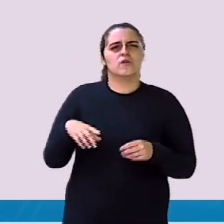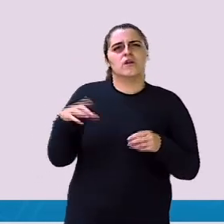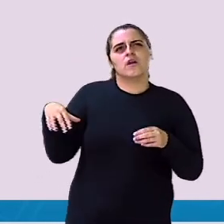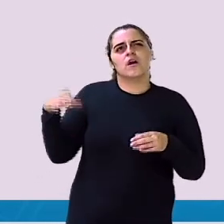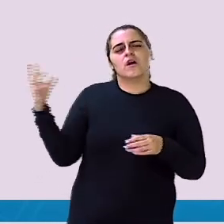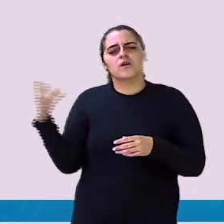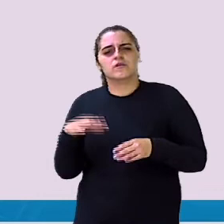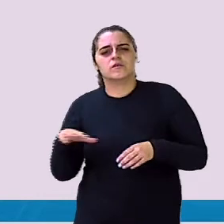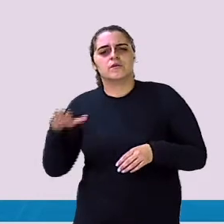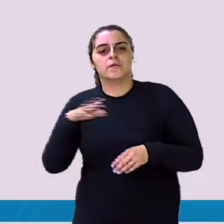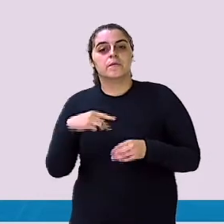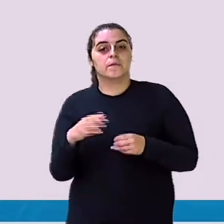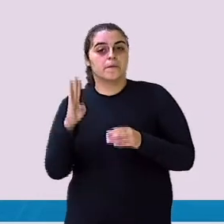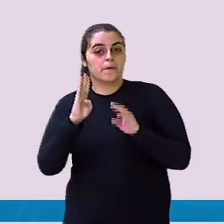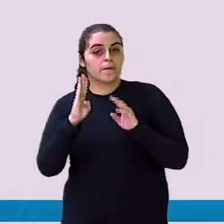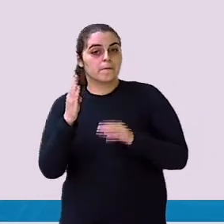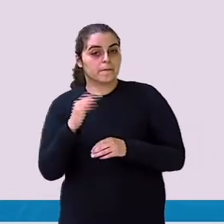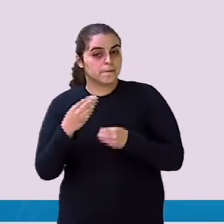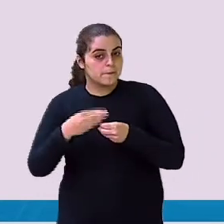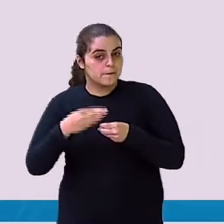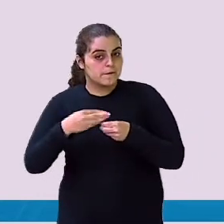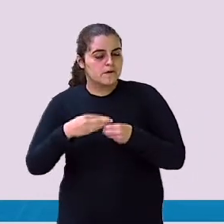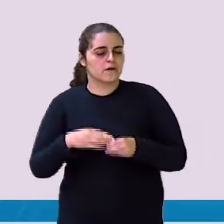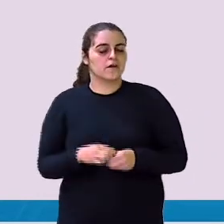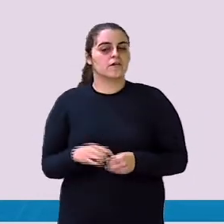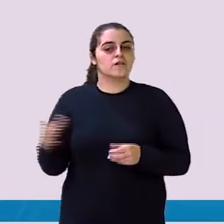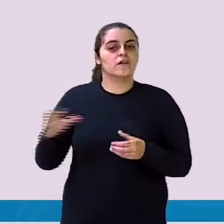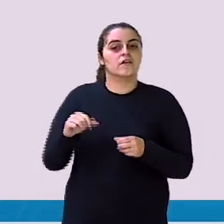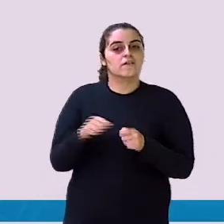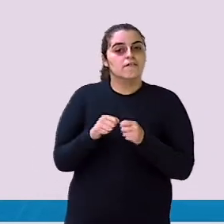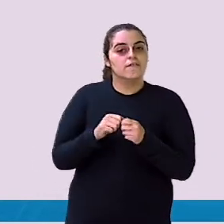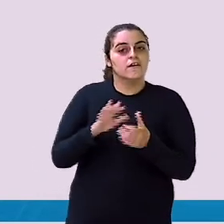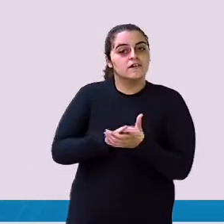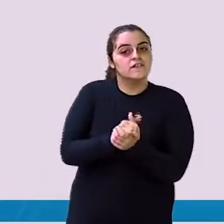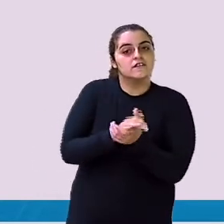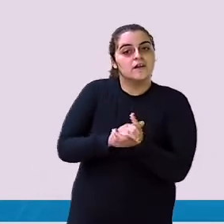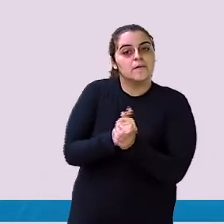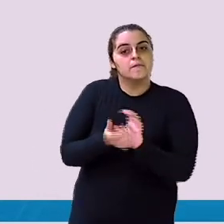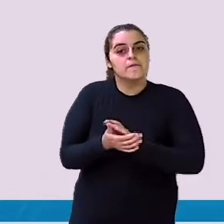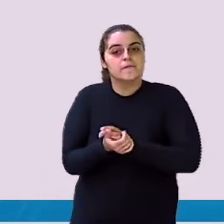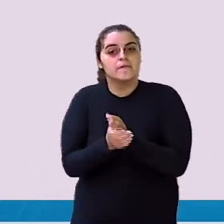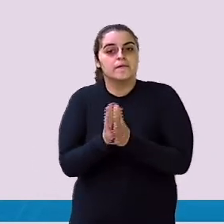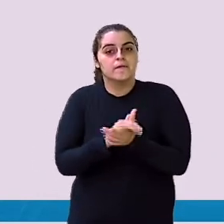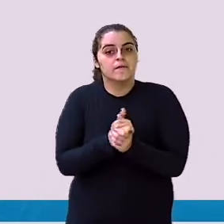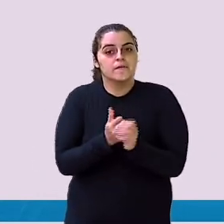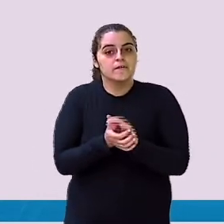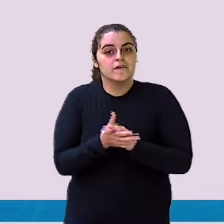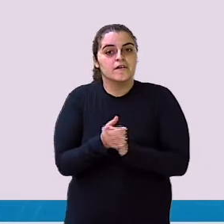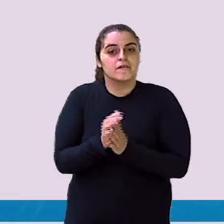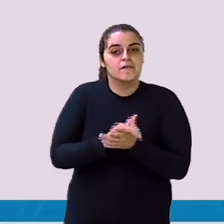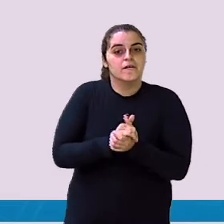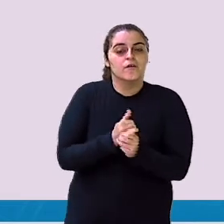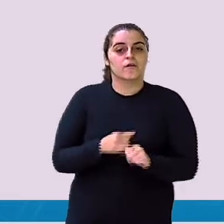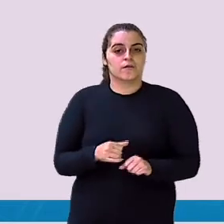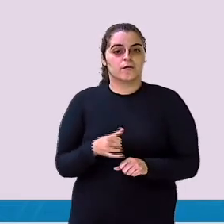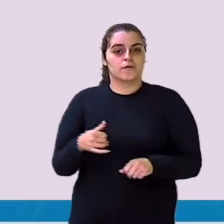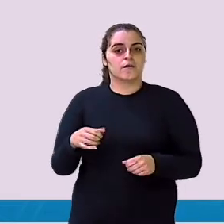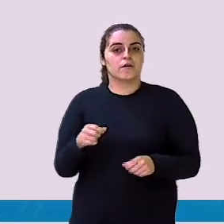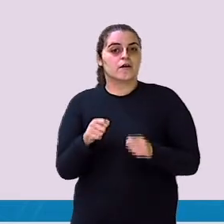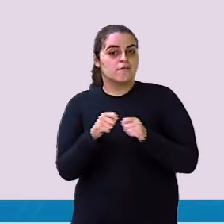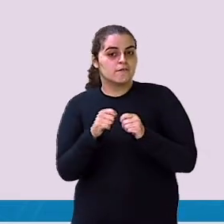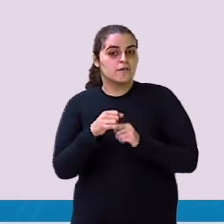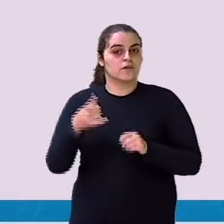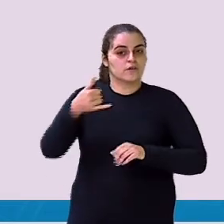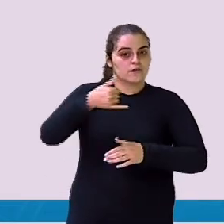comunidade No seu bairro Pessoas que fazem Sabão Em barra Esse sabão É produzido Com óleo O